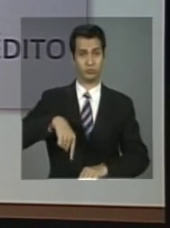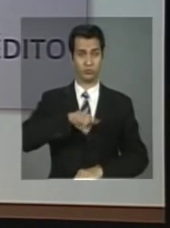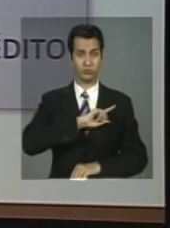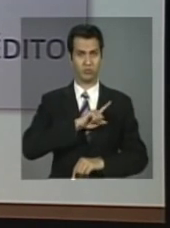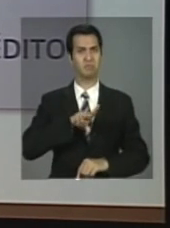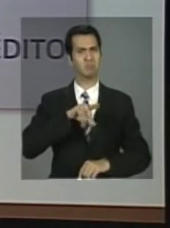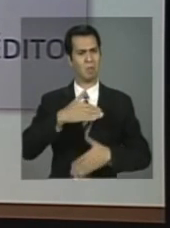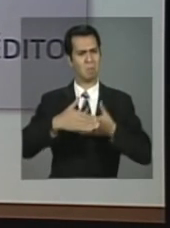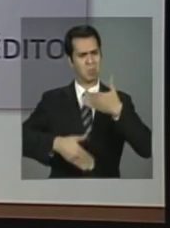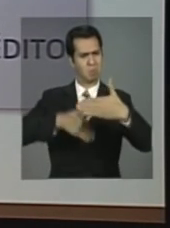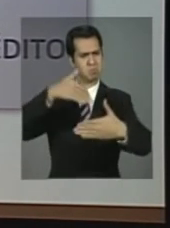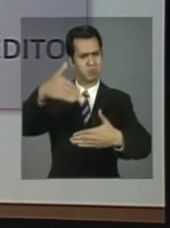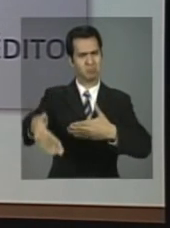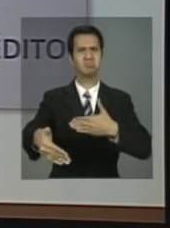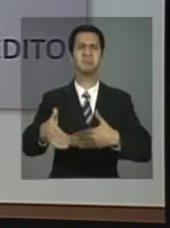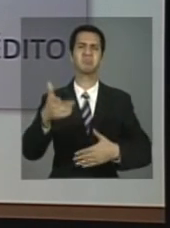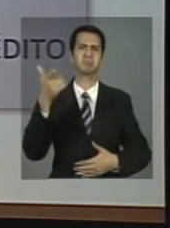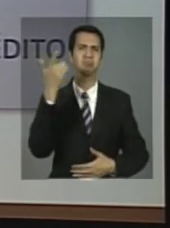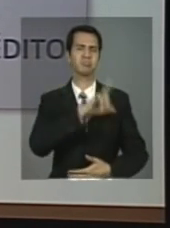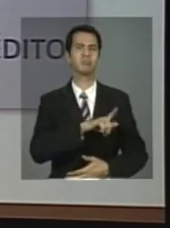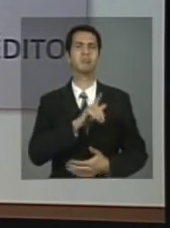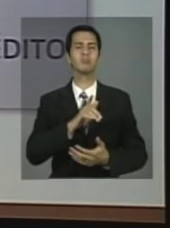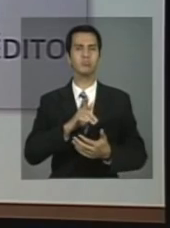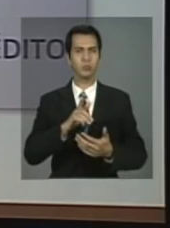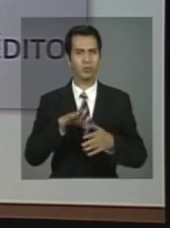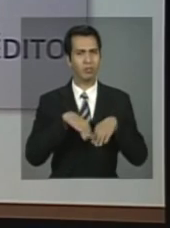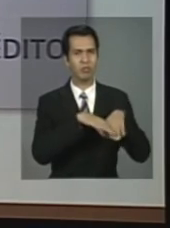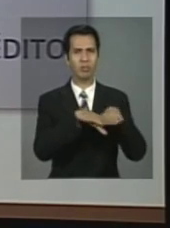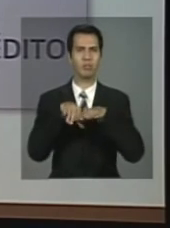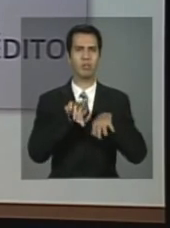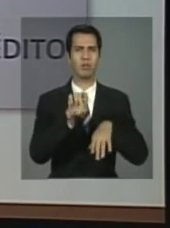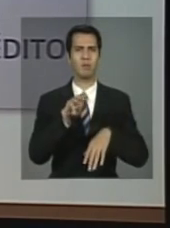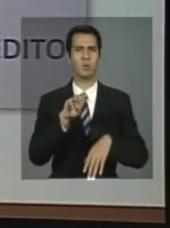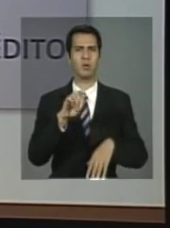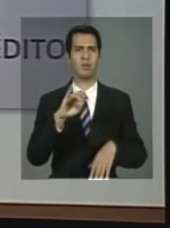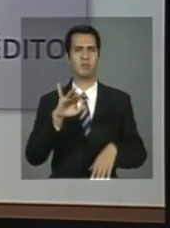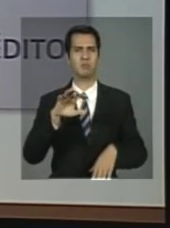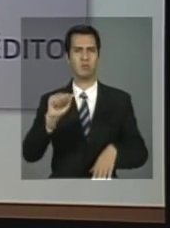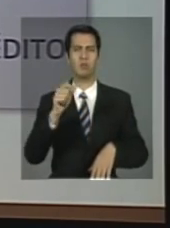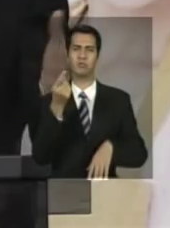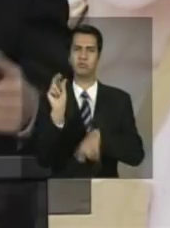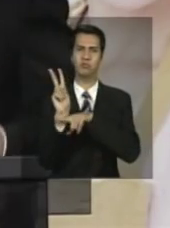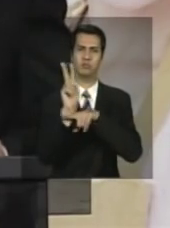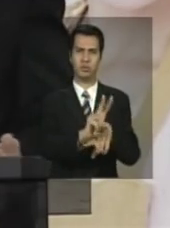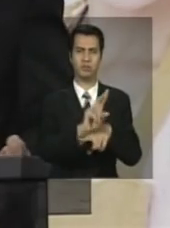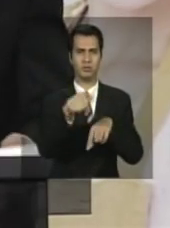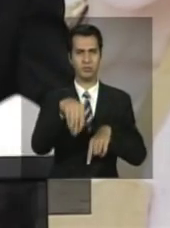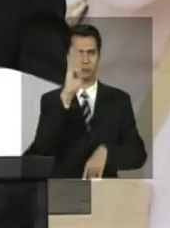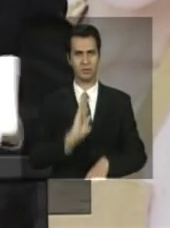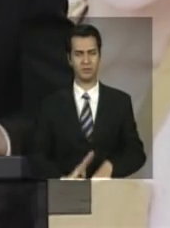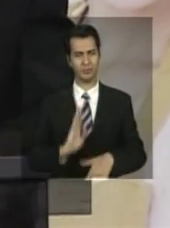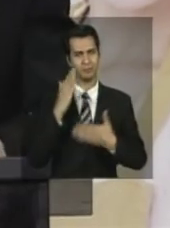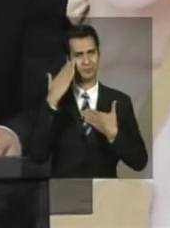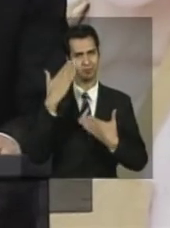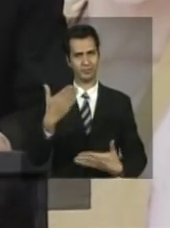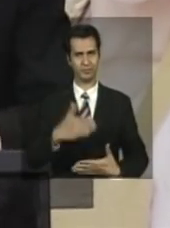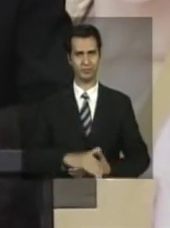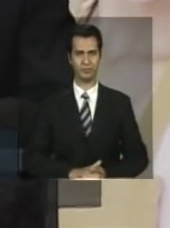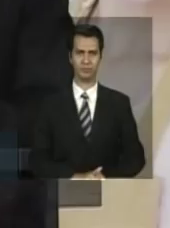um passo decisivo para a democratização do crédito no Brasil. Muito obrigado.